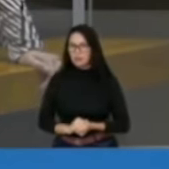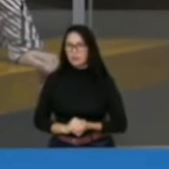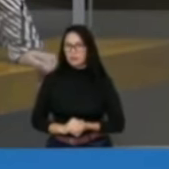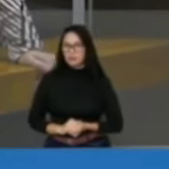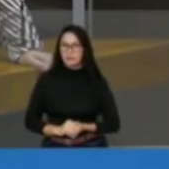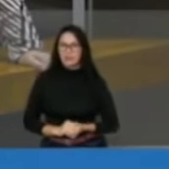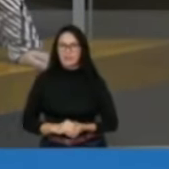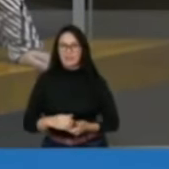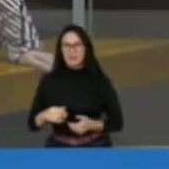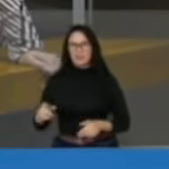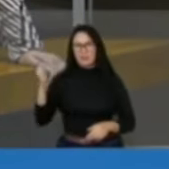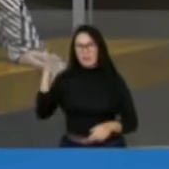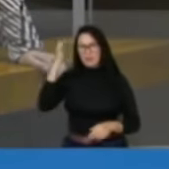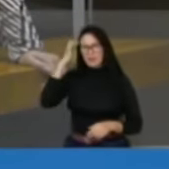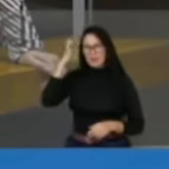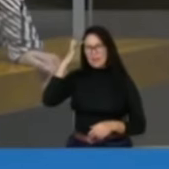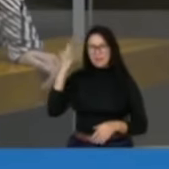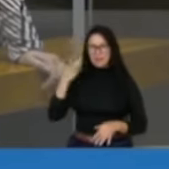me intimidando?